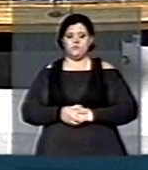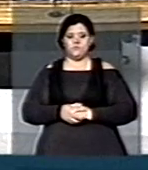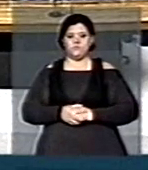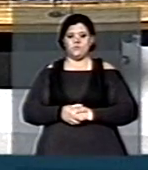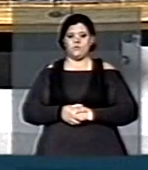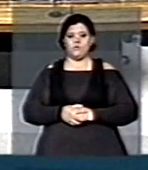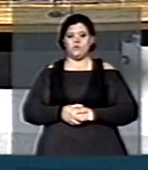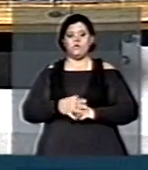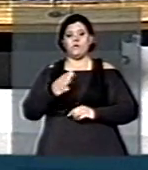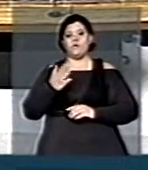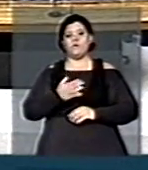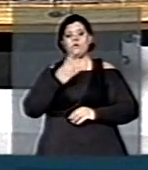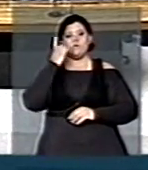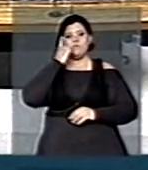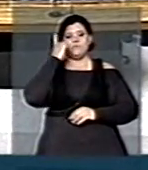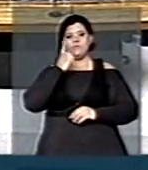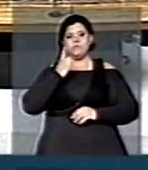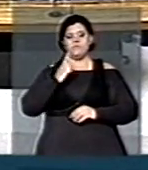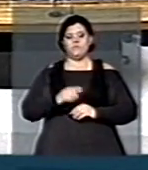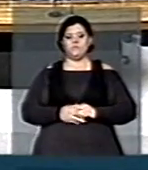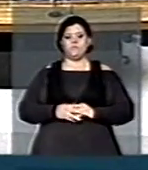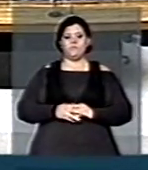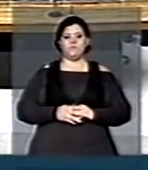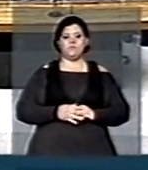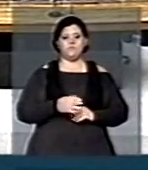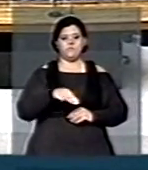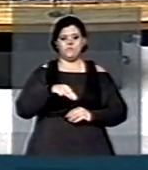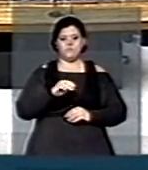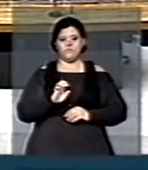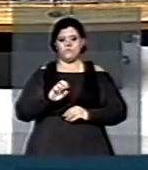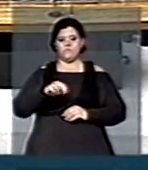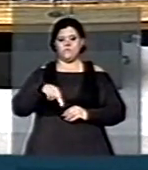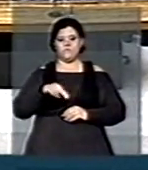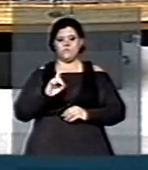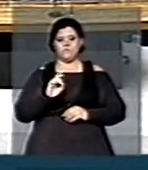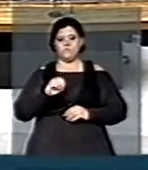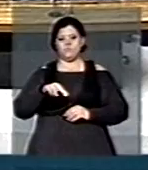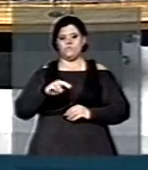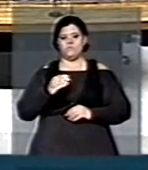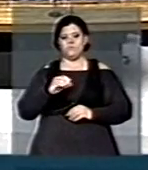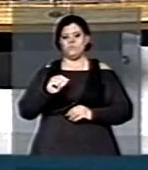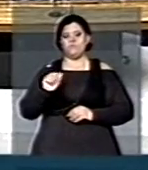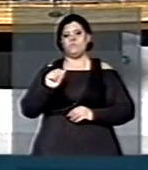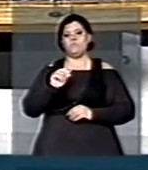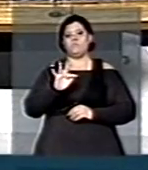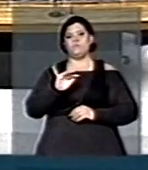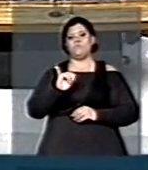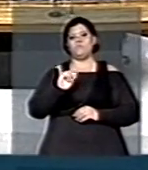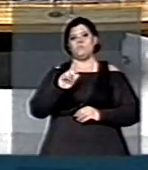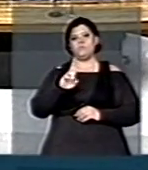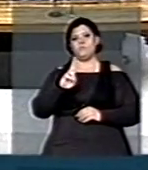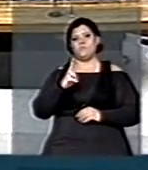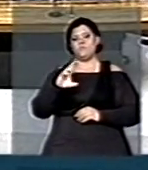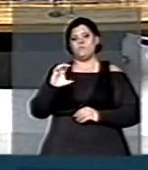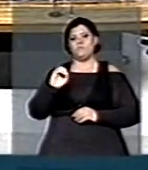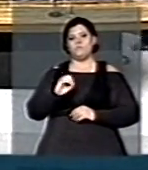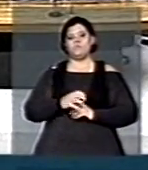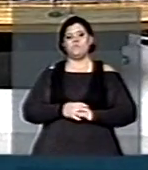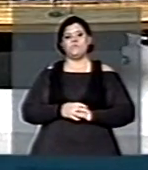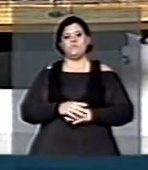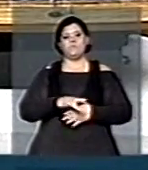Convido e concedo a palavra ao nobre deputado Mendonça Filho. Falará pela liderança do DEM.